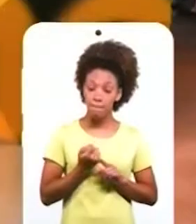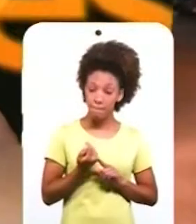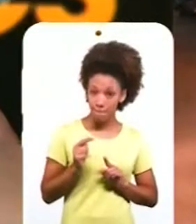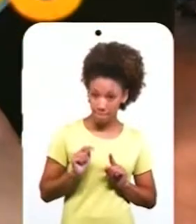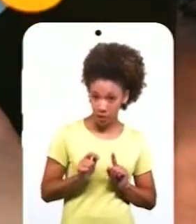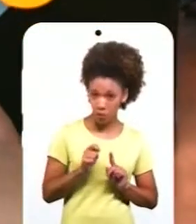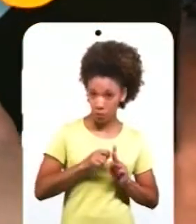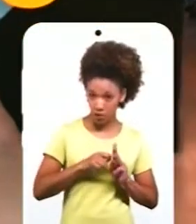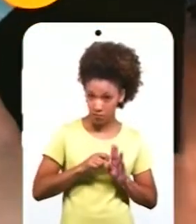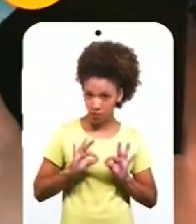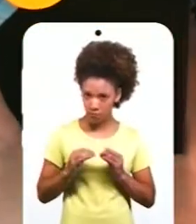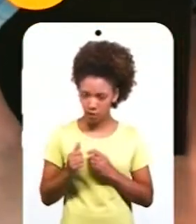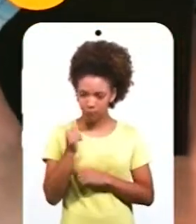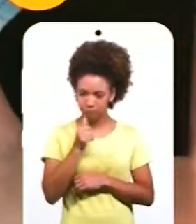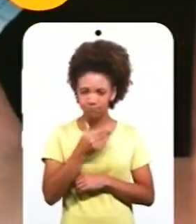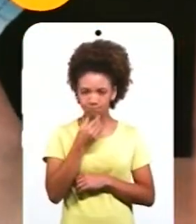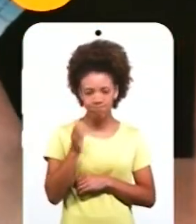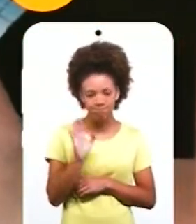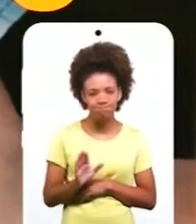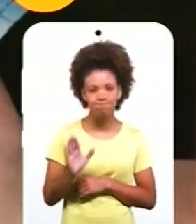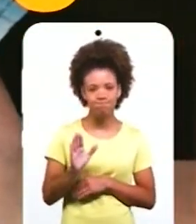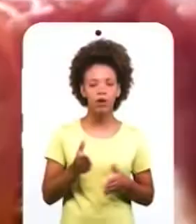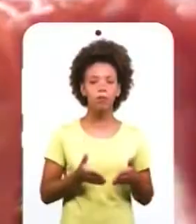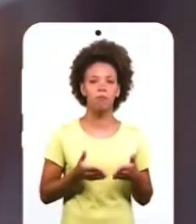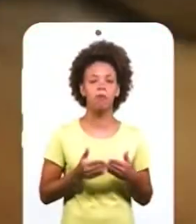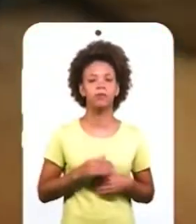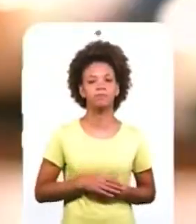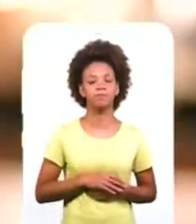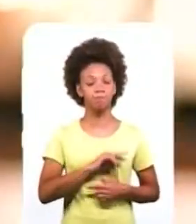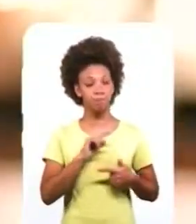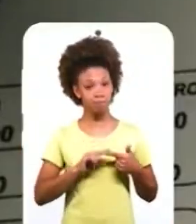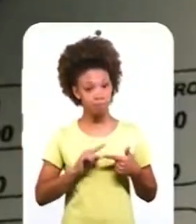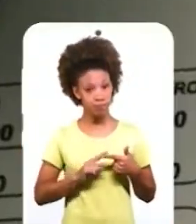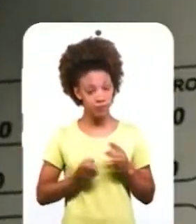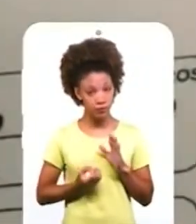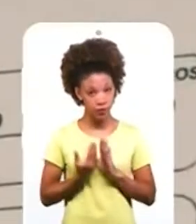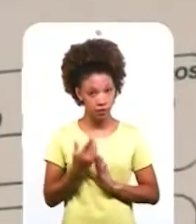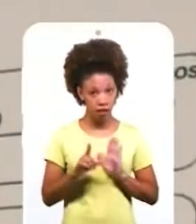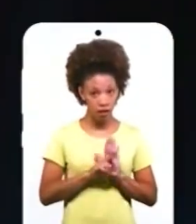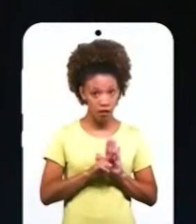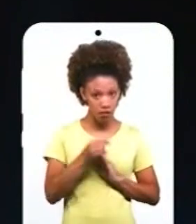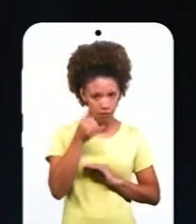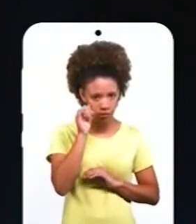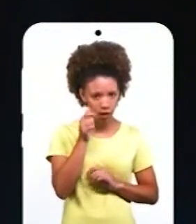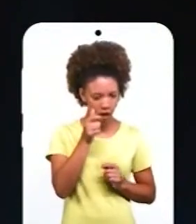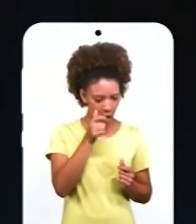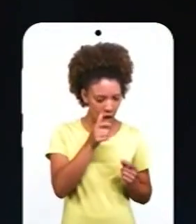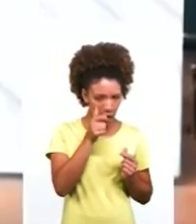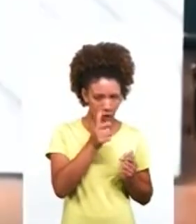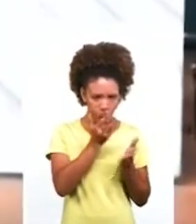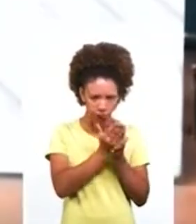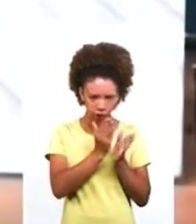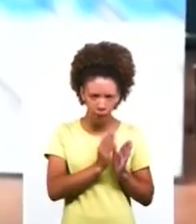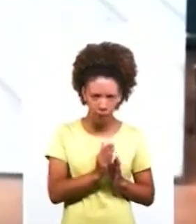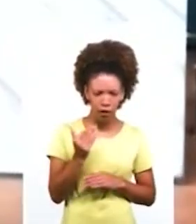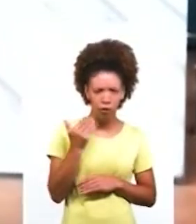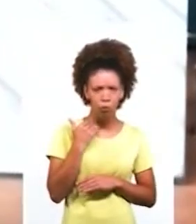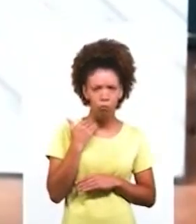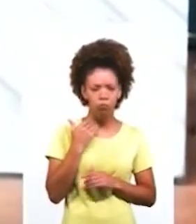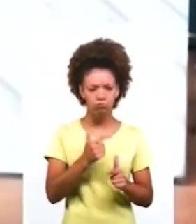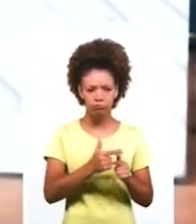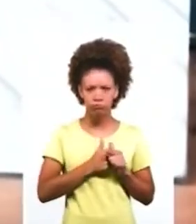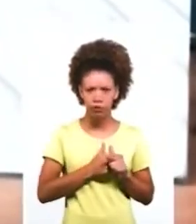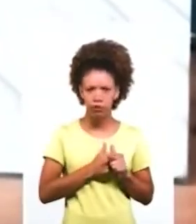mensais aos brasileiros e brasileiras mais carentes. Segundo, vou criar a lei anti-ganância para acabar com esse